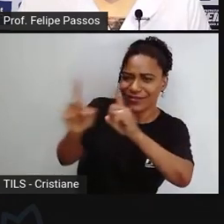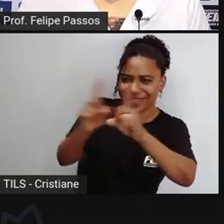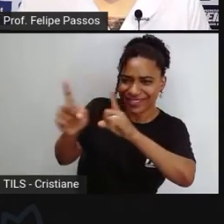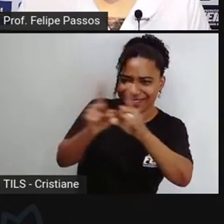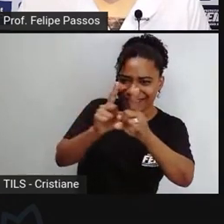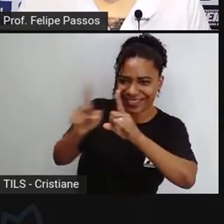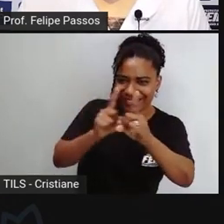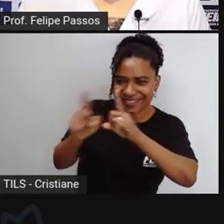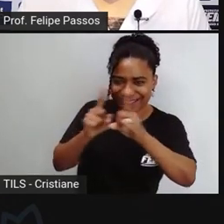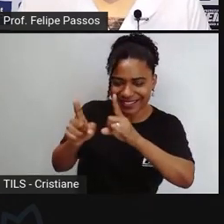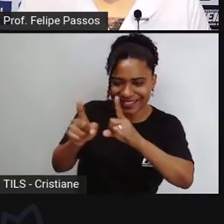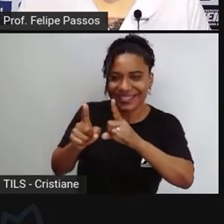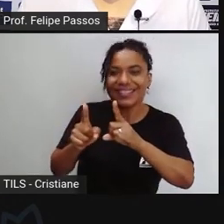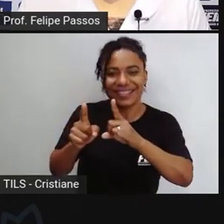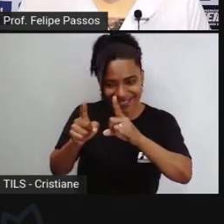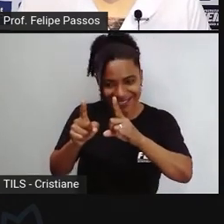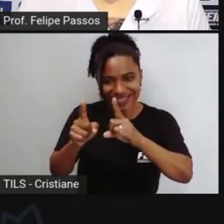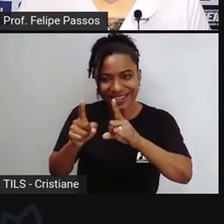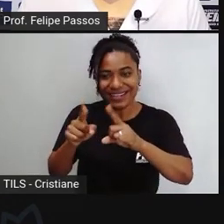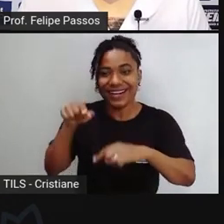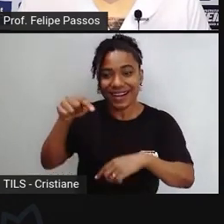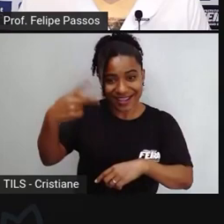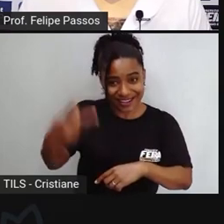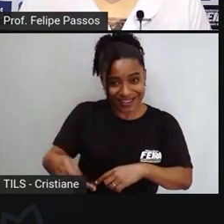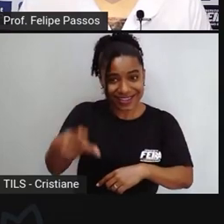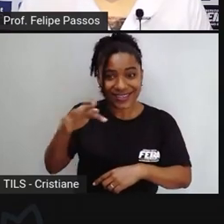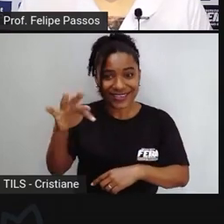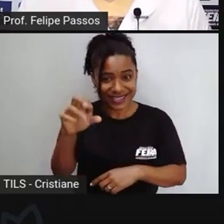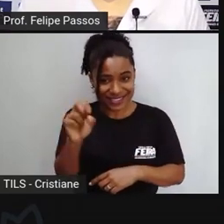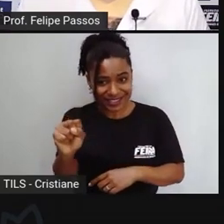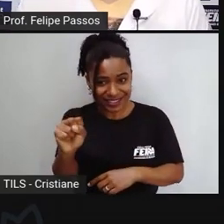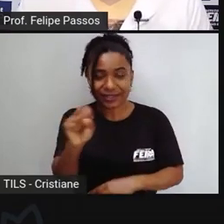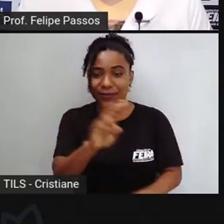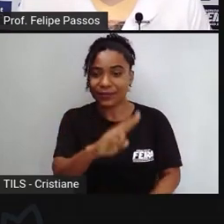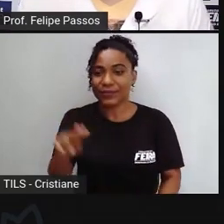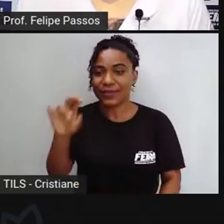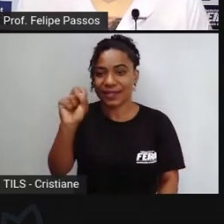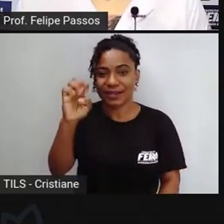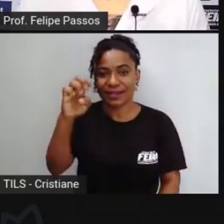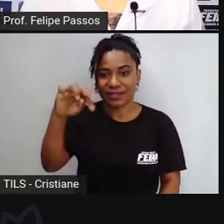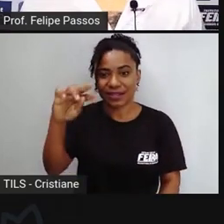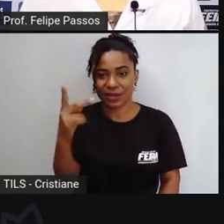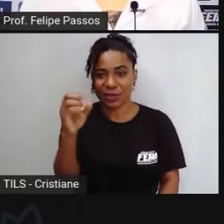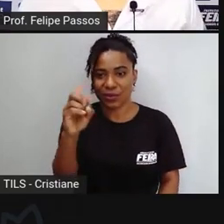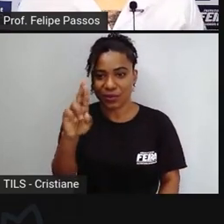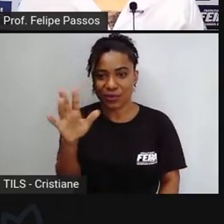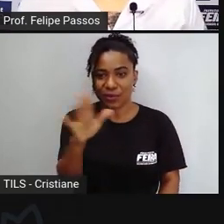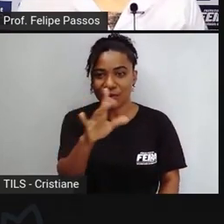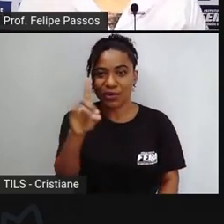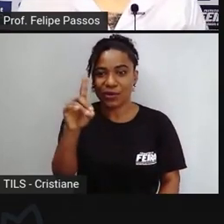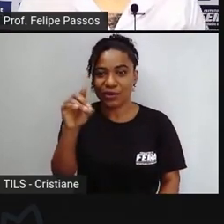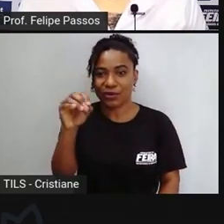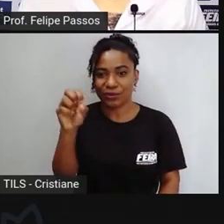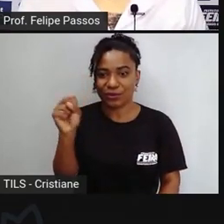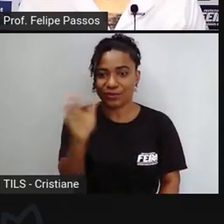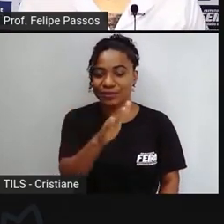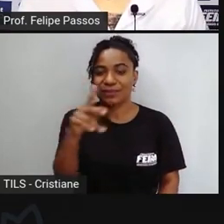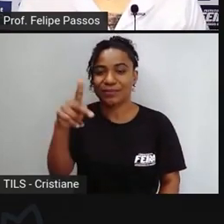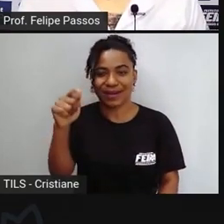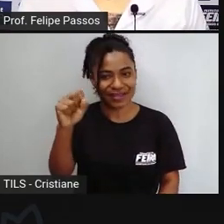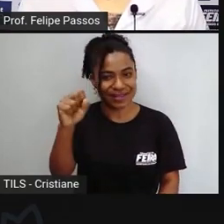Antônio Carlos Coelho, que disse, o prefeito Colbert Martins da Silva